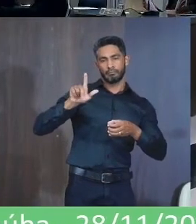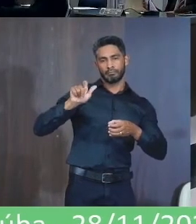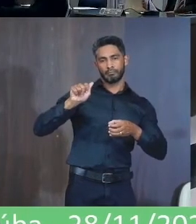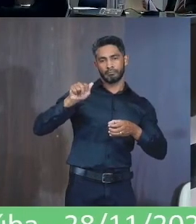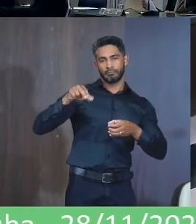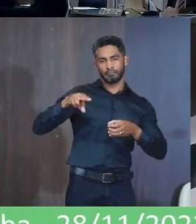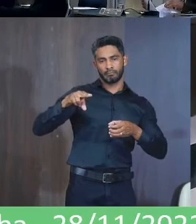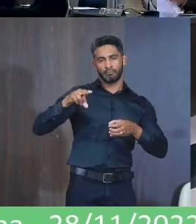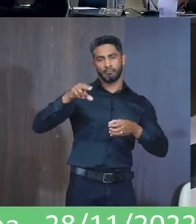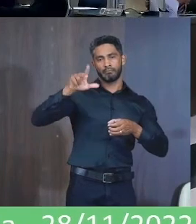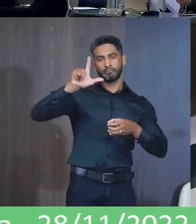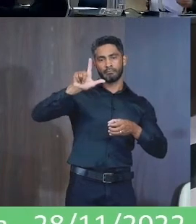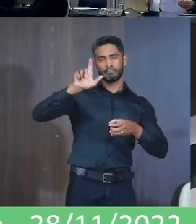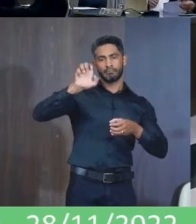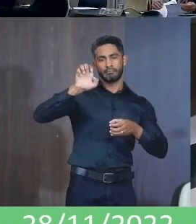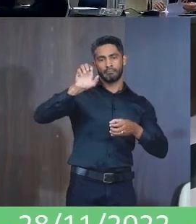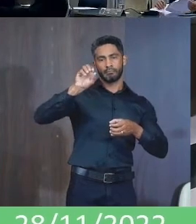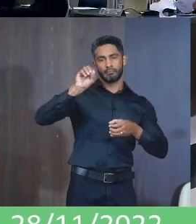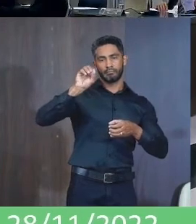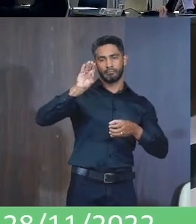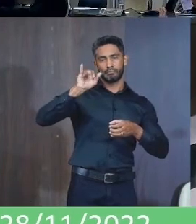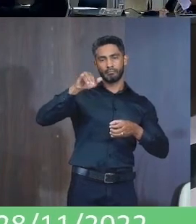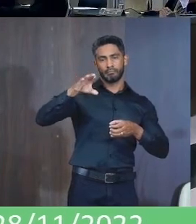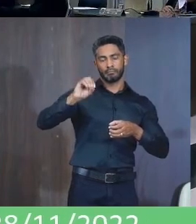Vereador Leobino Antunes de Bem